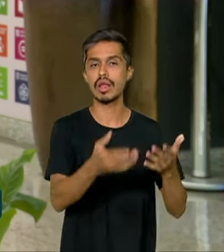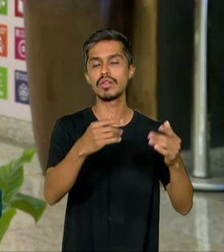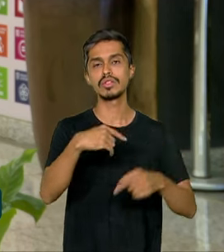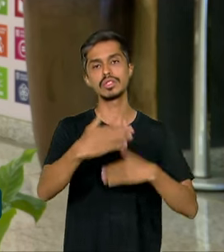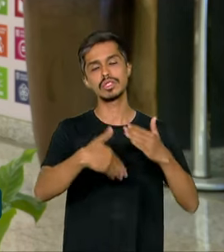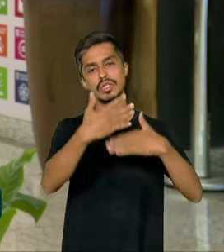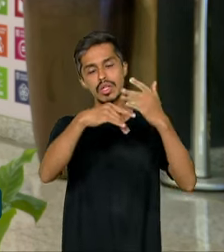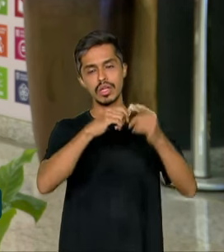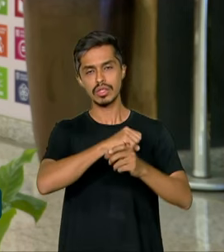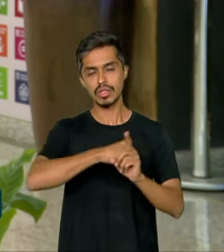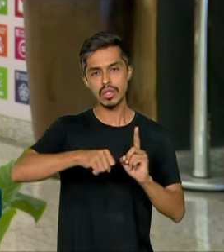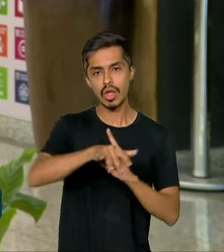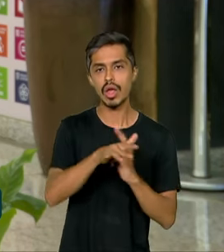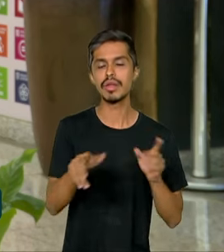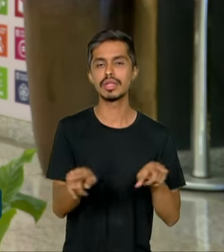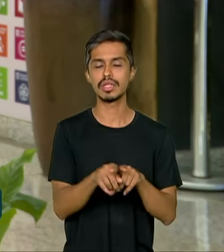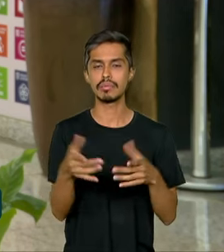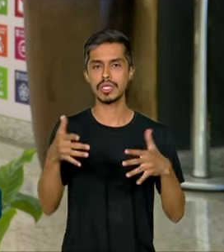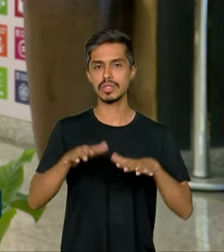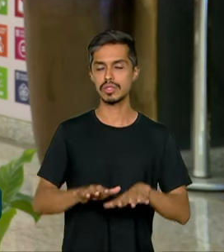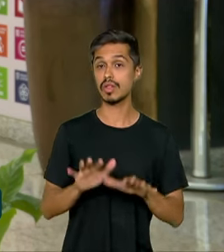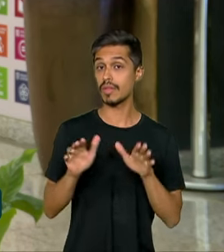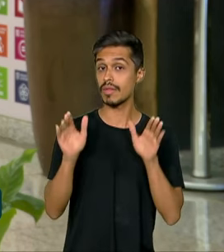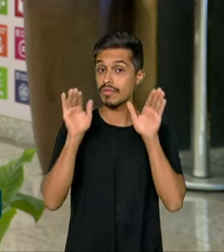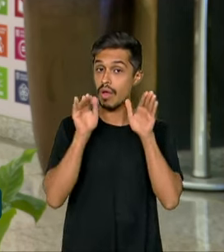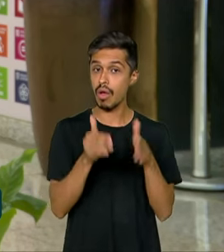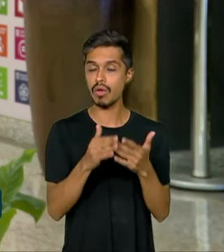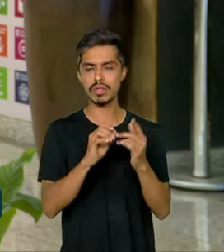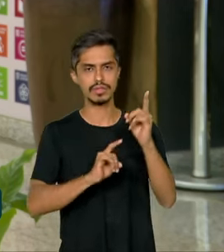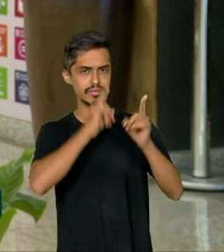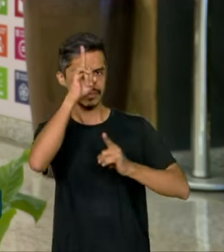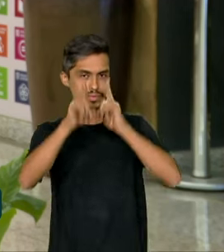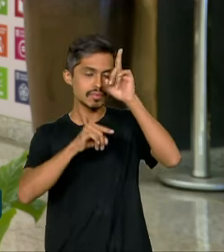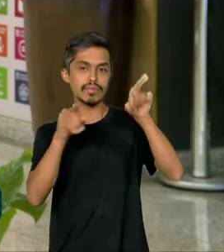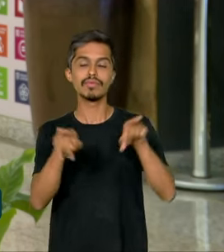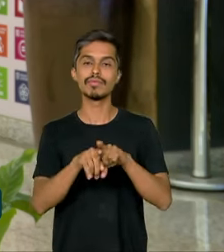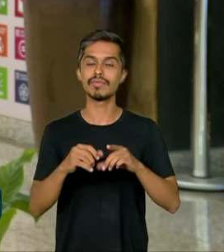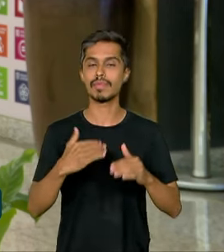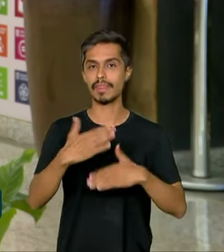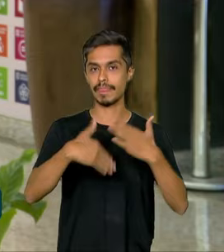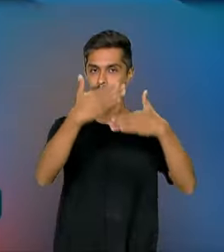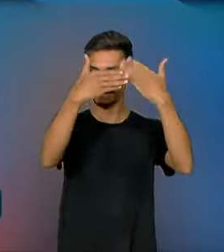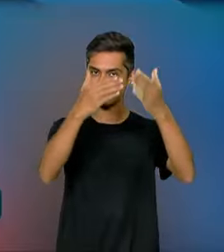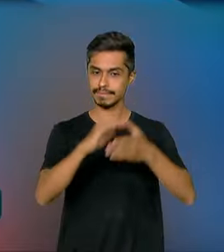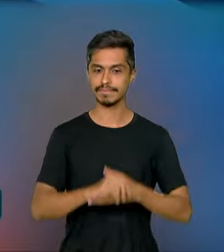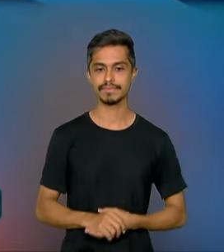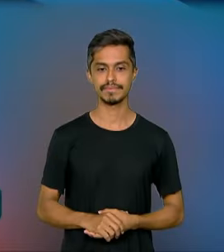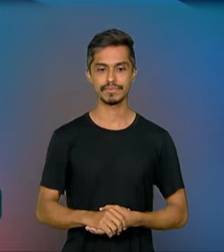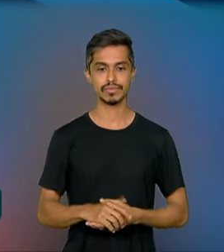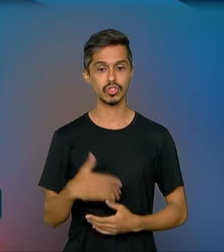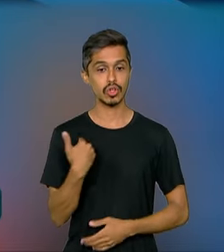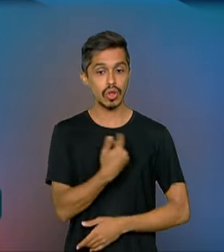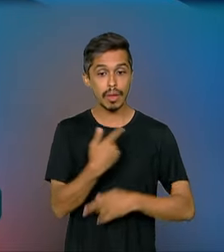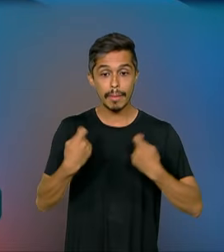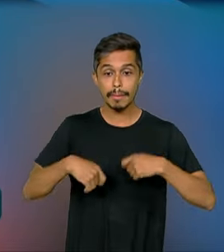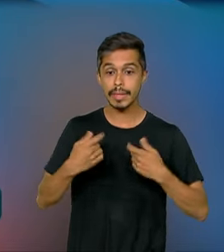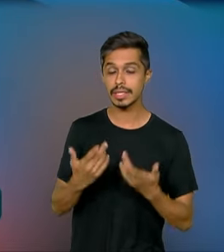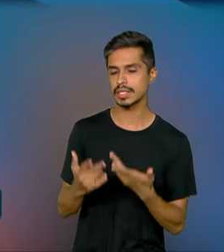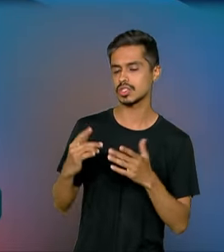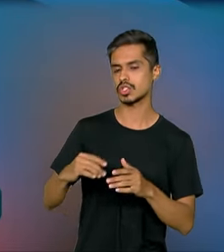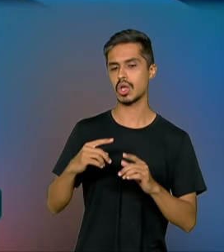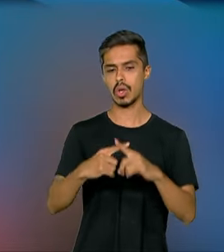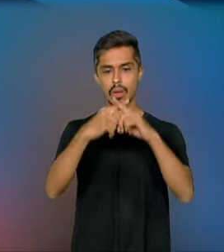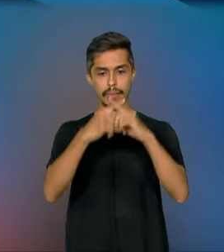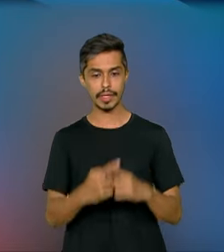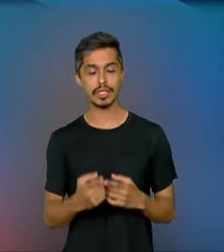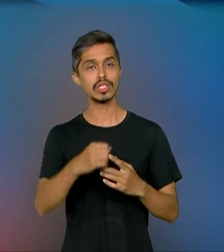e econômico inclusivo, voltadas à inovação e à produtividade. Nós precisamos ganhar vantagens competitivas a nível